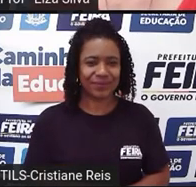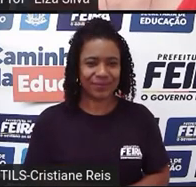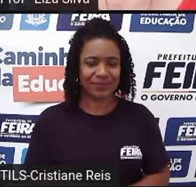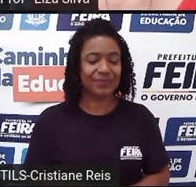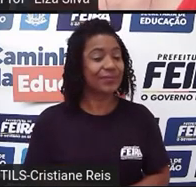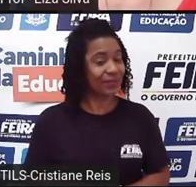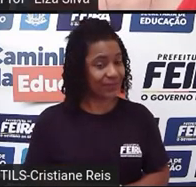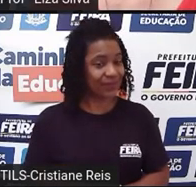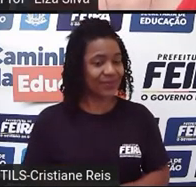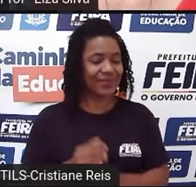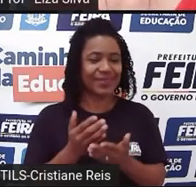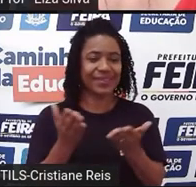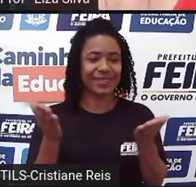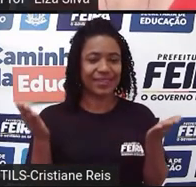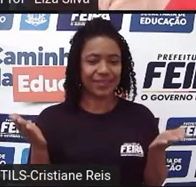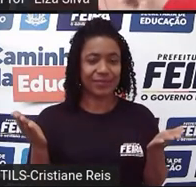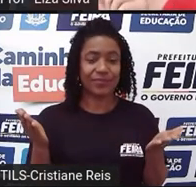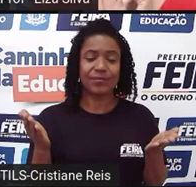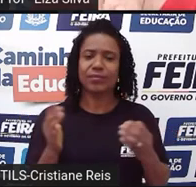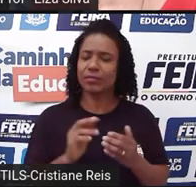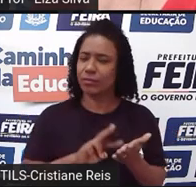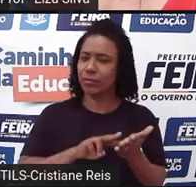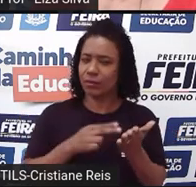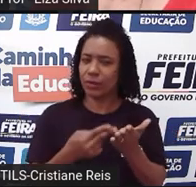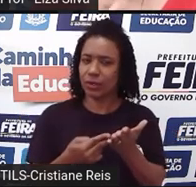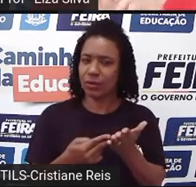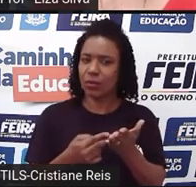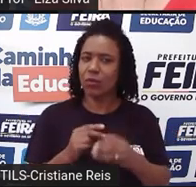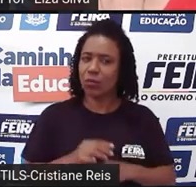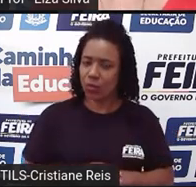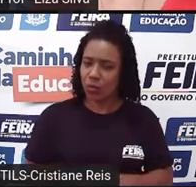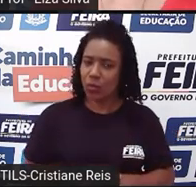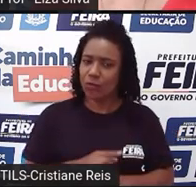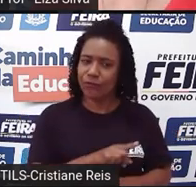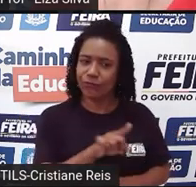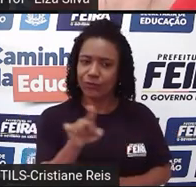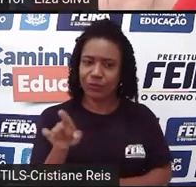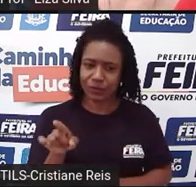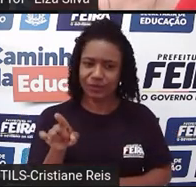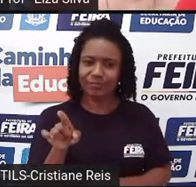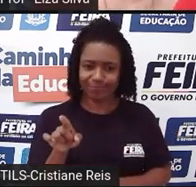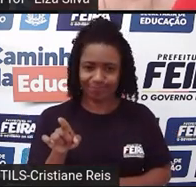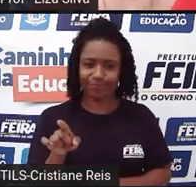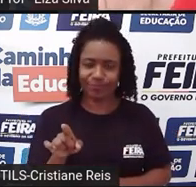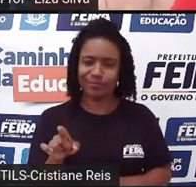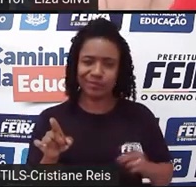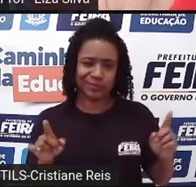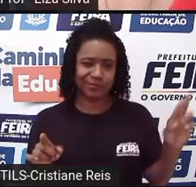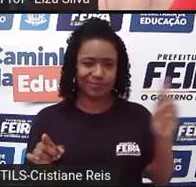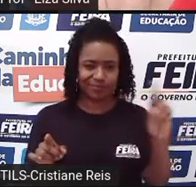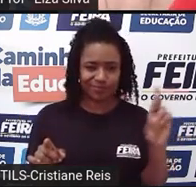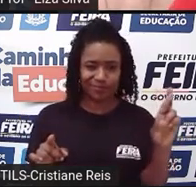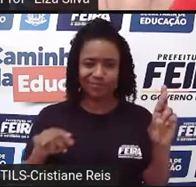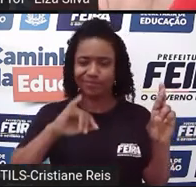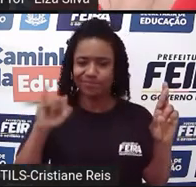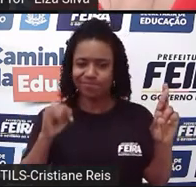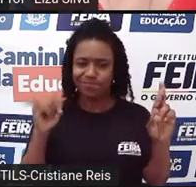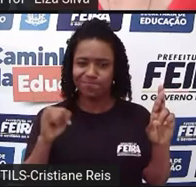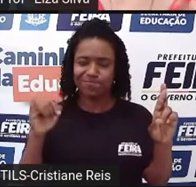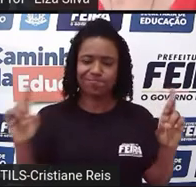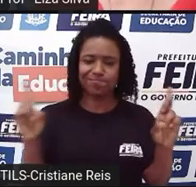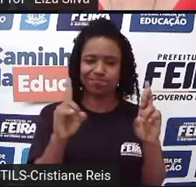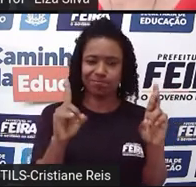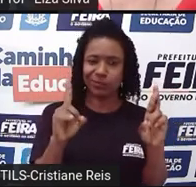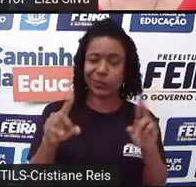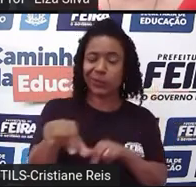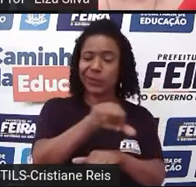Juliet? Juliet o que você faria se você estivesse no lugar de Romeo e Julieta? Será que